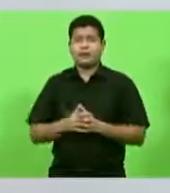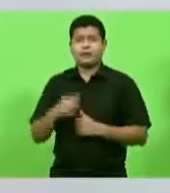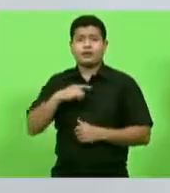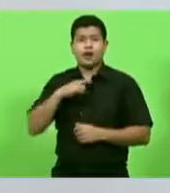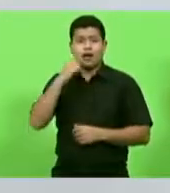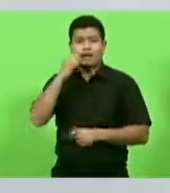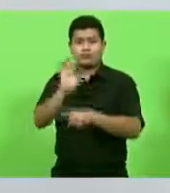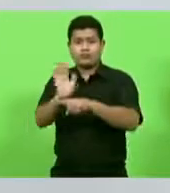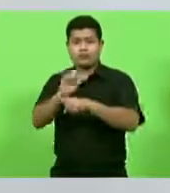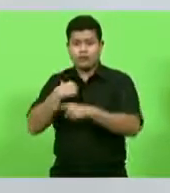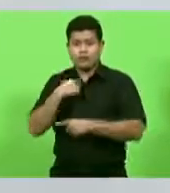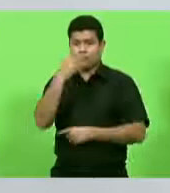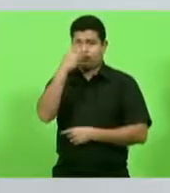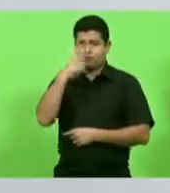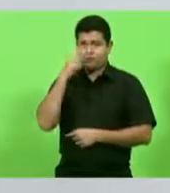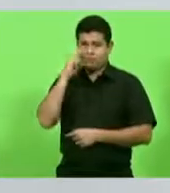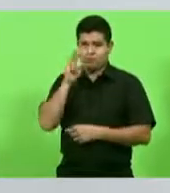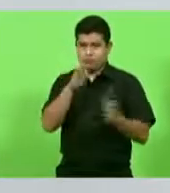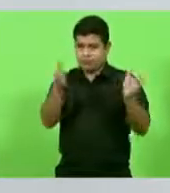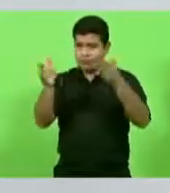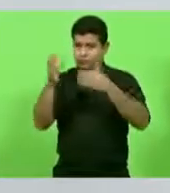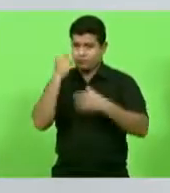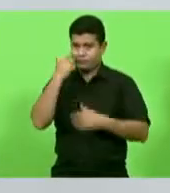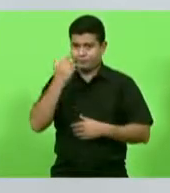tem um vídeo, que eu gravei, se puder soltar,